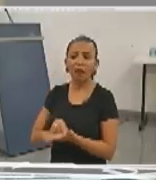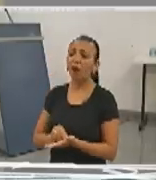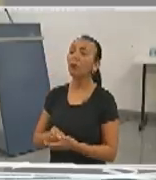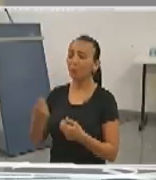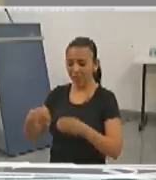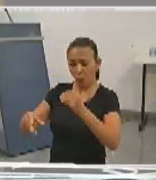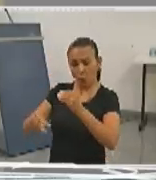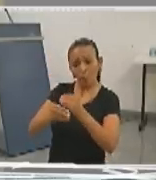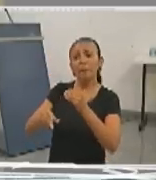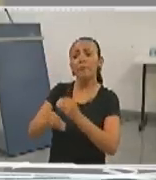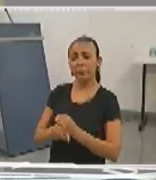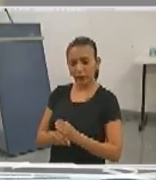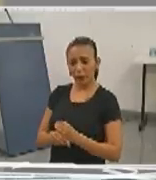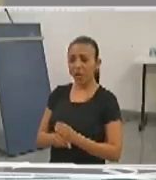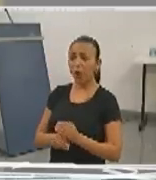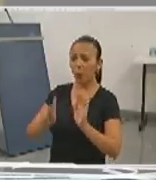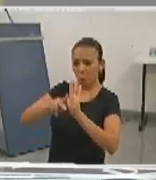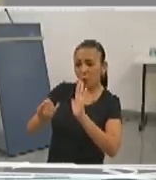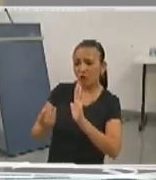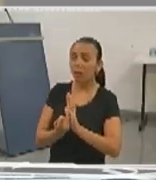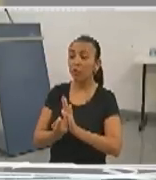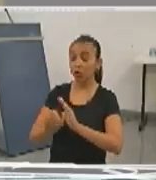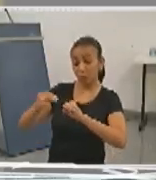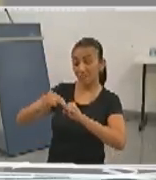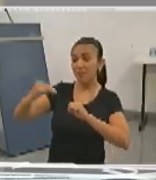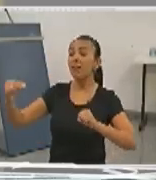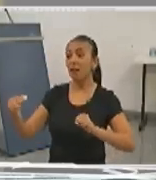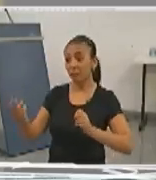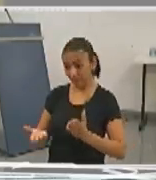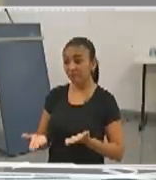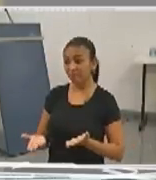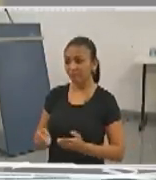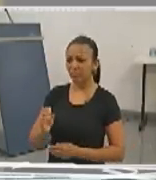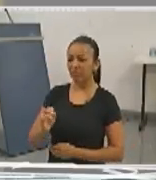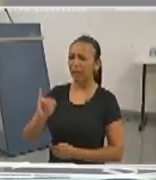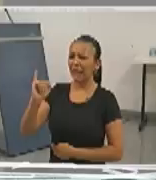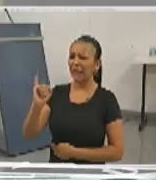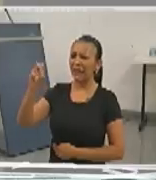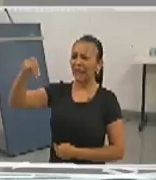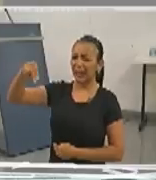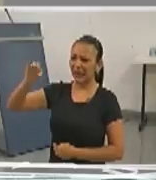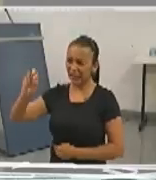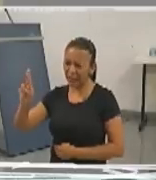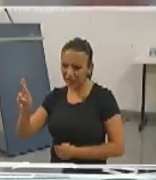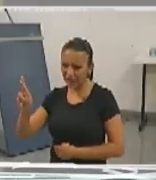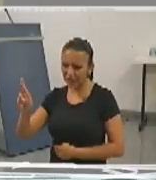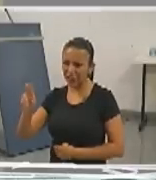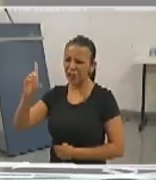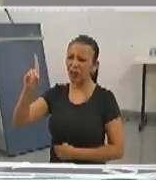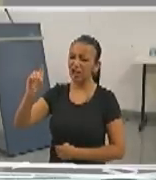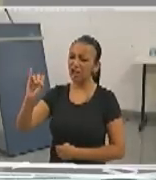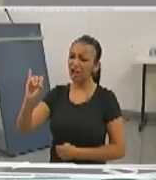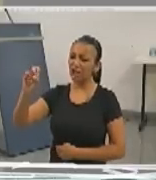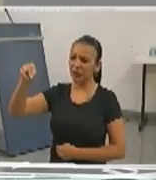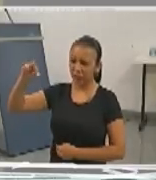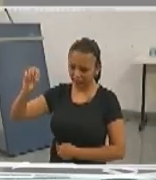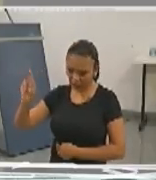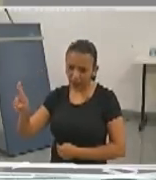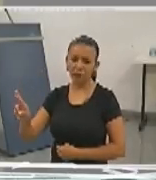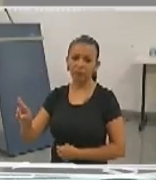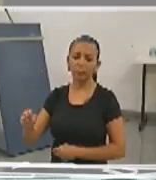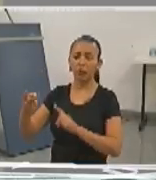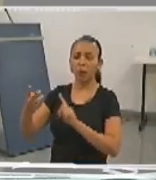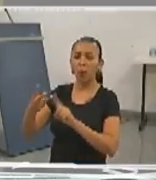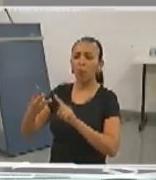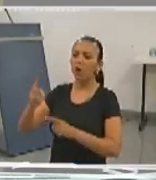aqui. Um programa de pós-graduação, Minter, Dinter, a presença do Profiap aqui